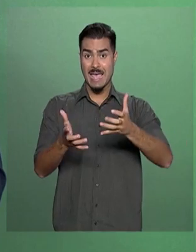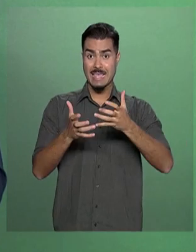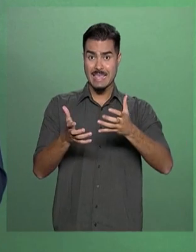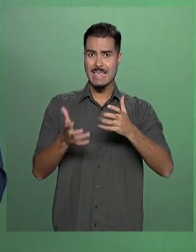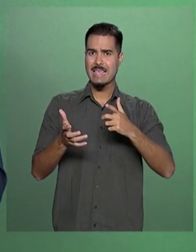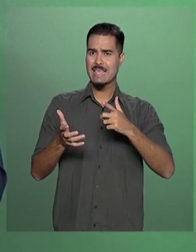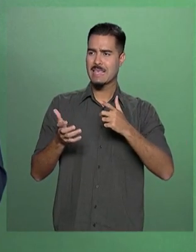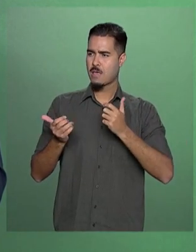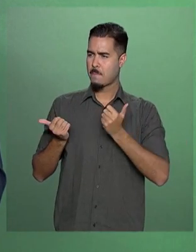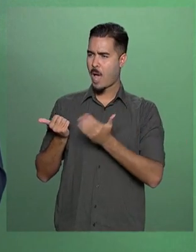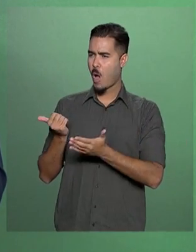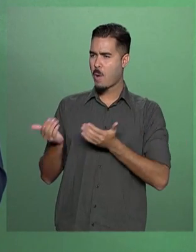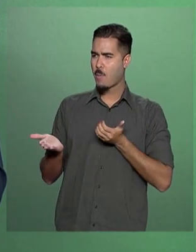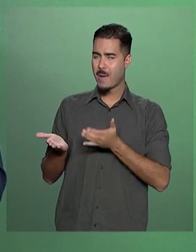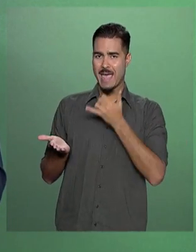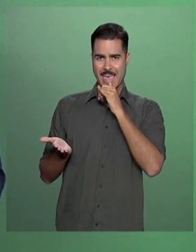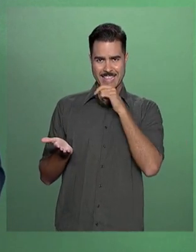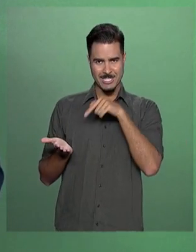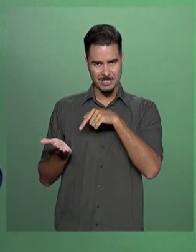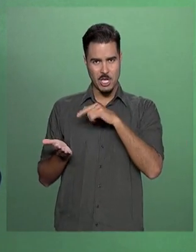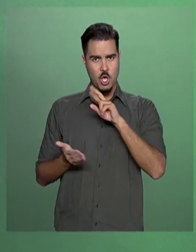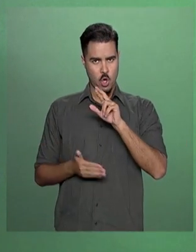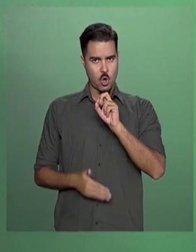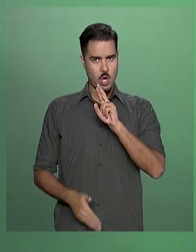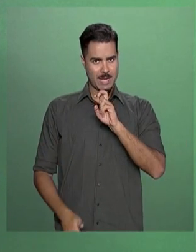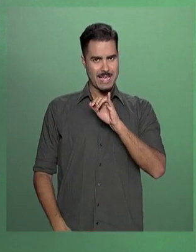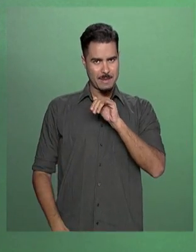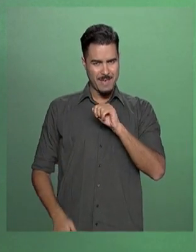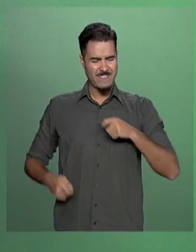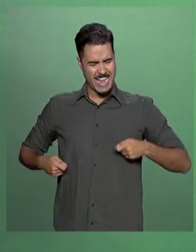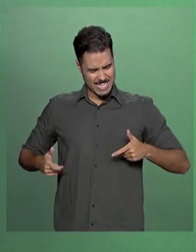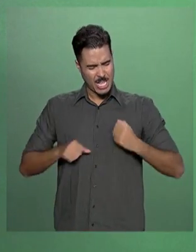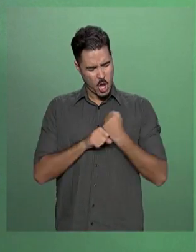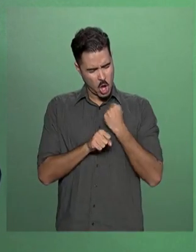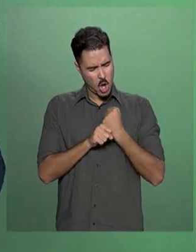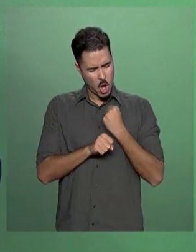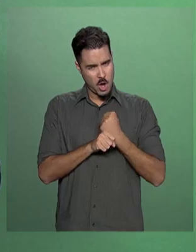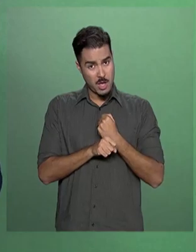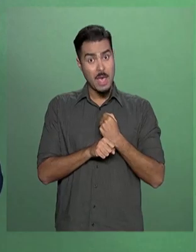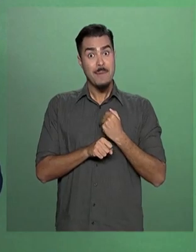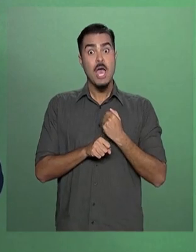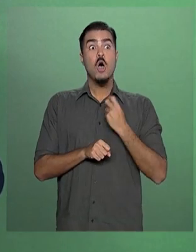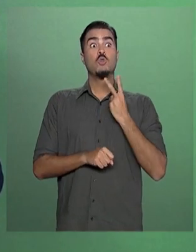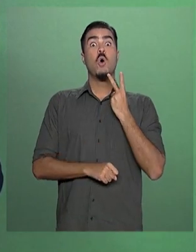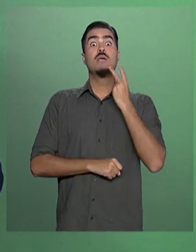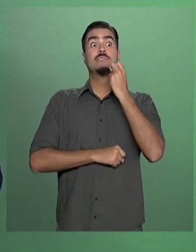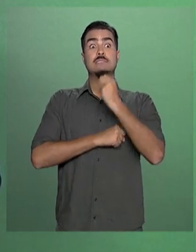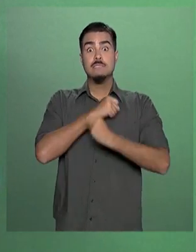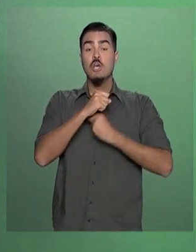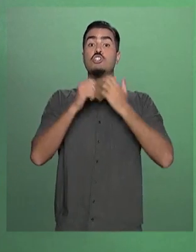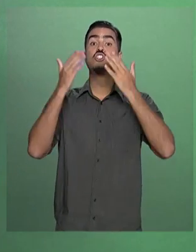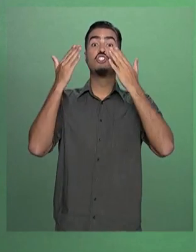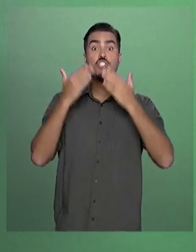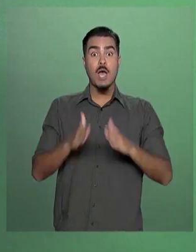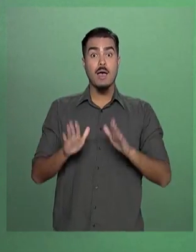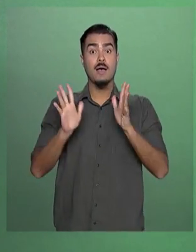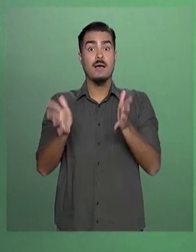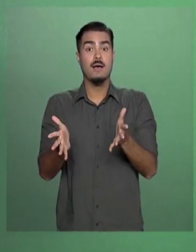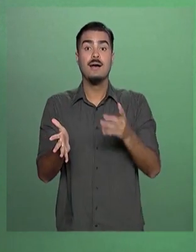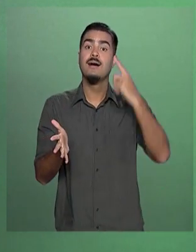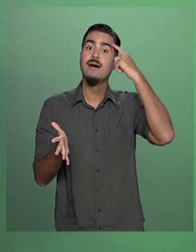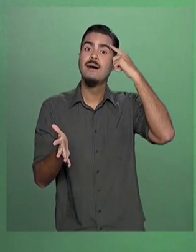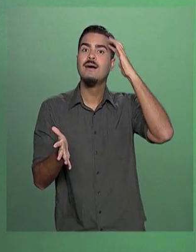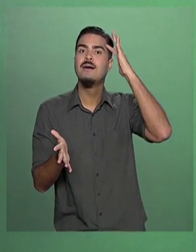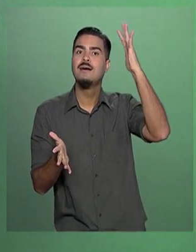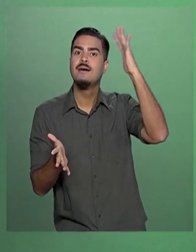estado de Roraima, ele será, após dois anos, realizado. E, a partir daí, seria mais ou menos imaginar-se que